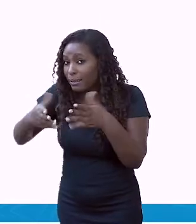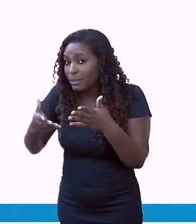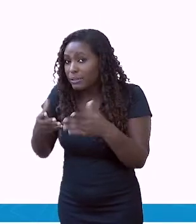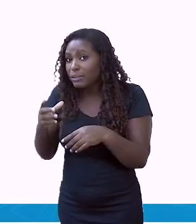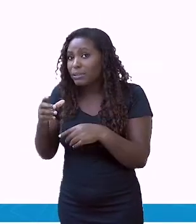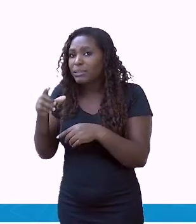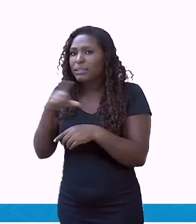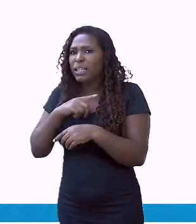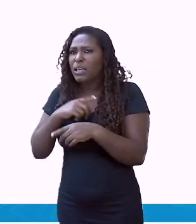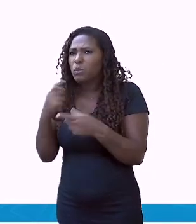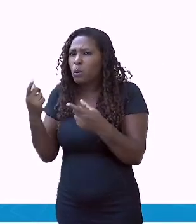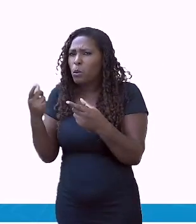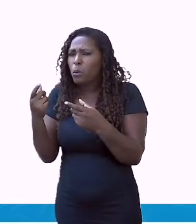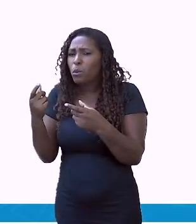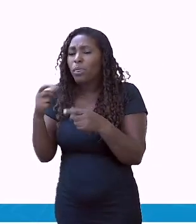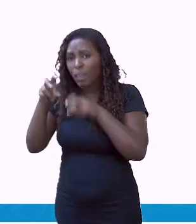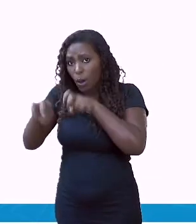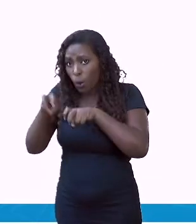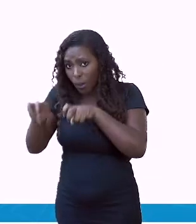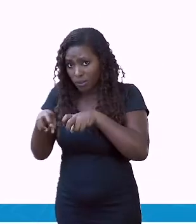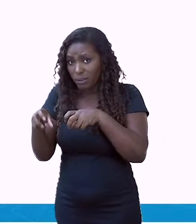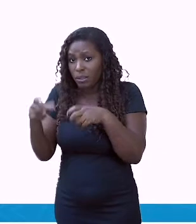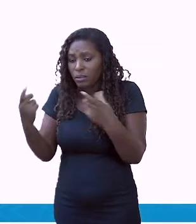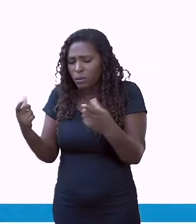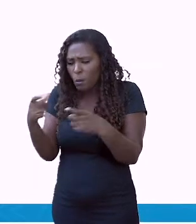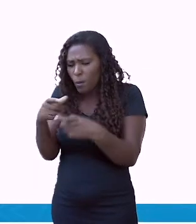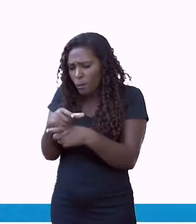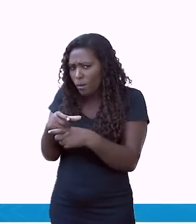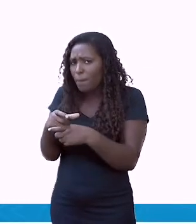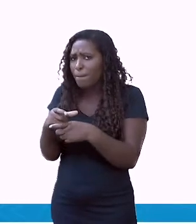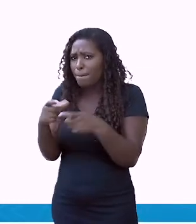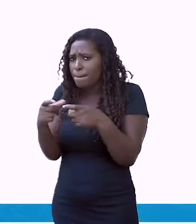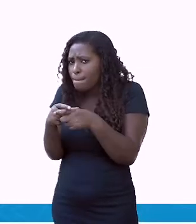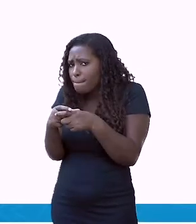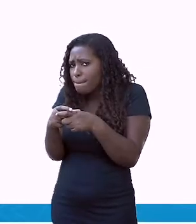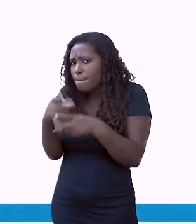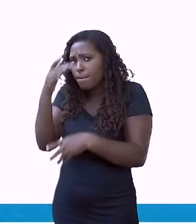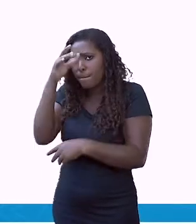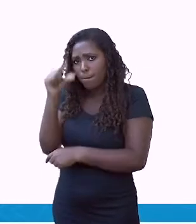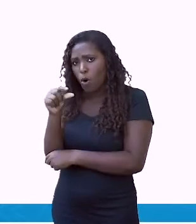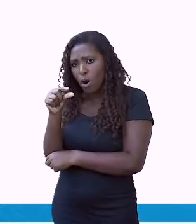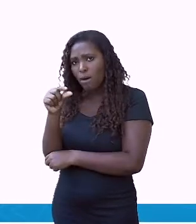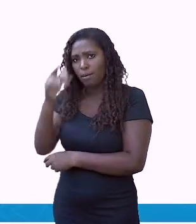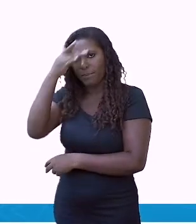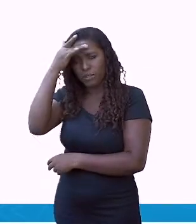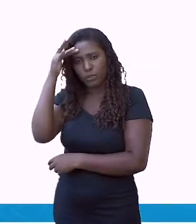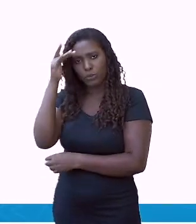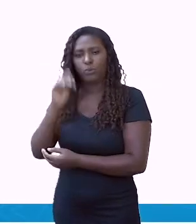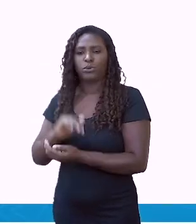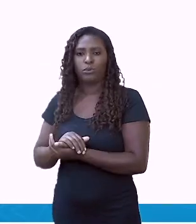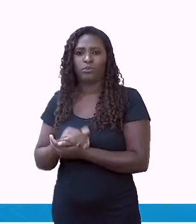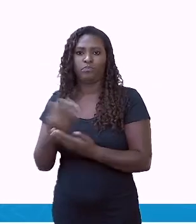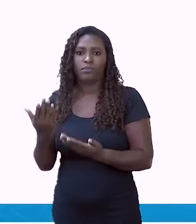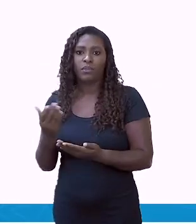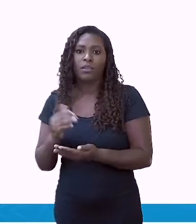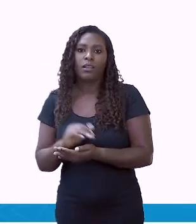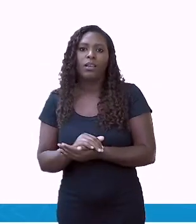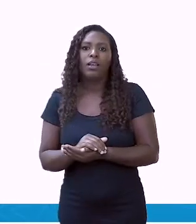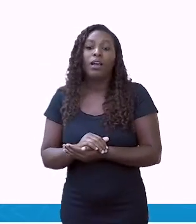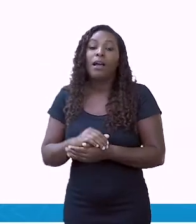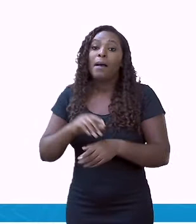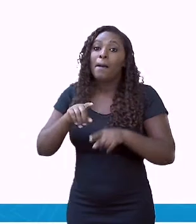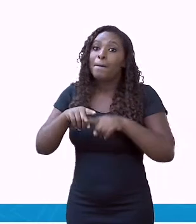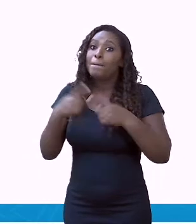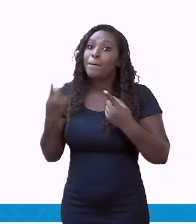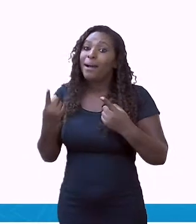vemos aqui que no Nordeste, é onde a agricultura utiliza-se mais mão de obra. no